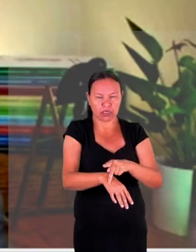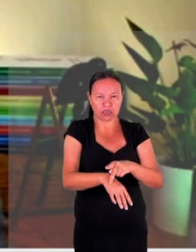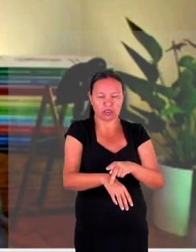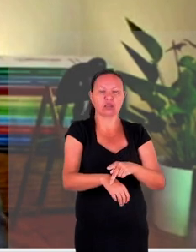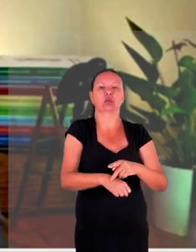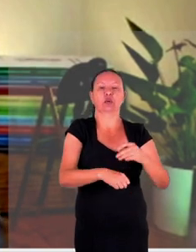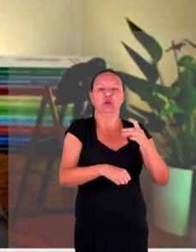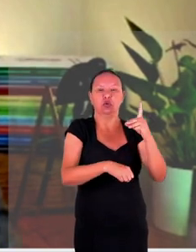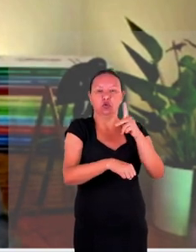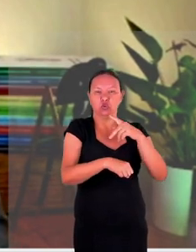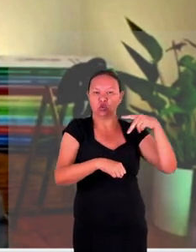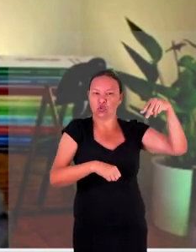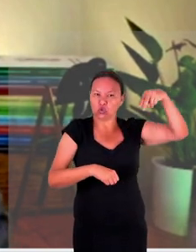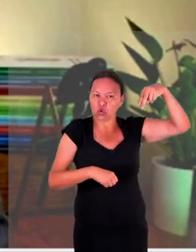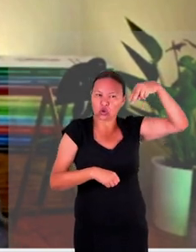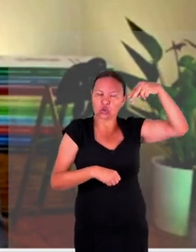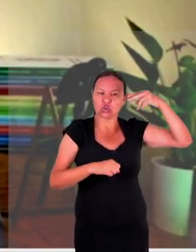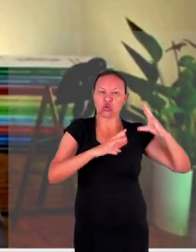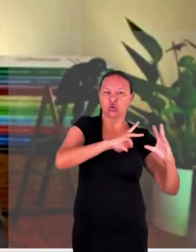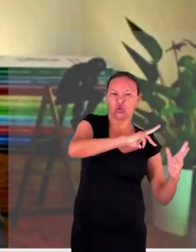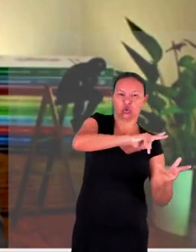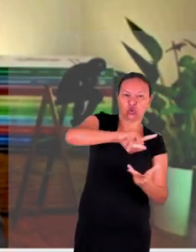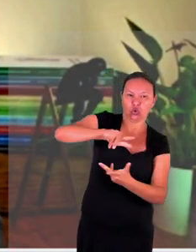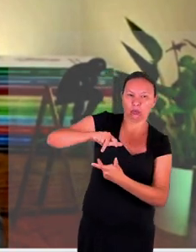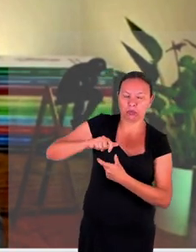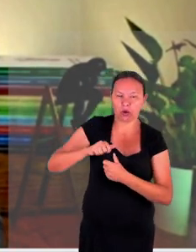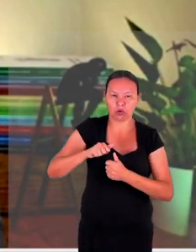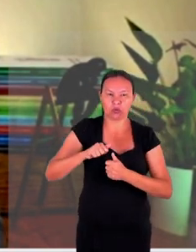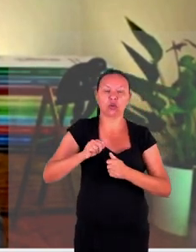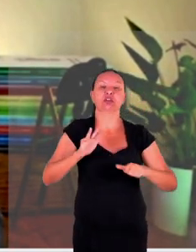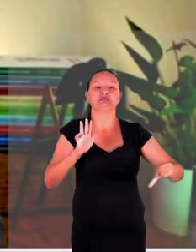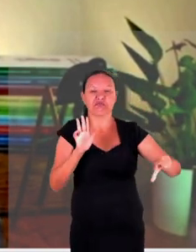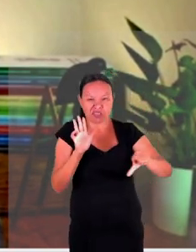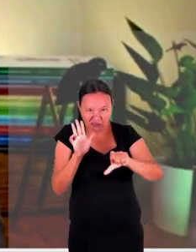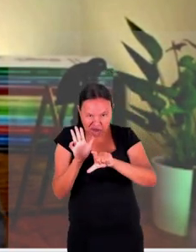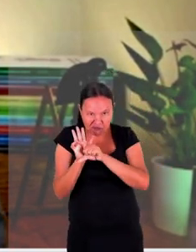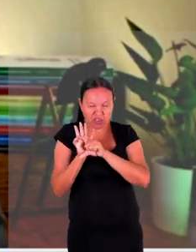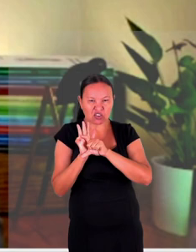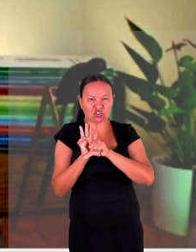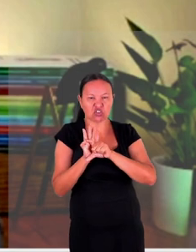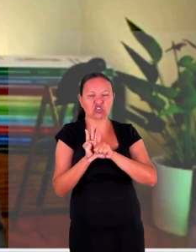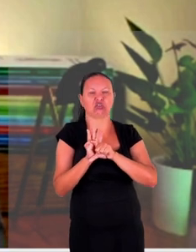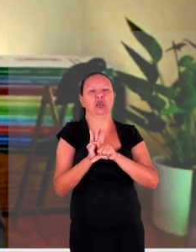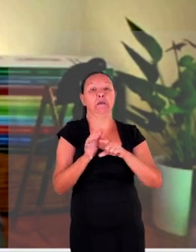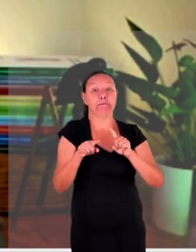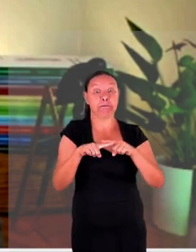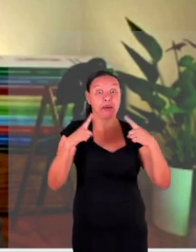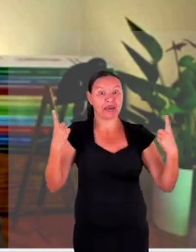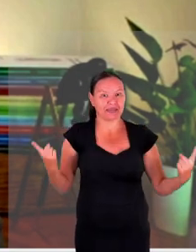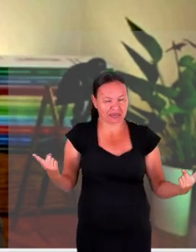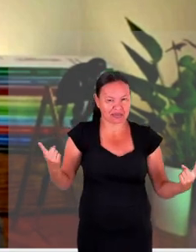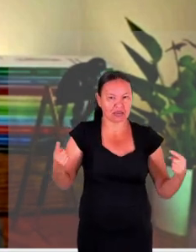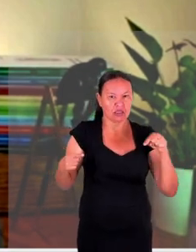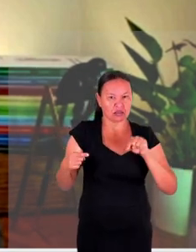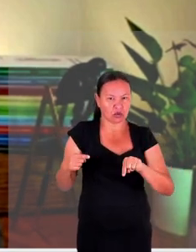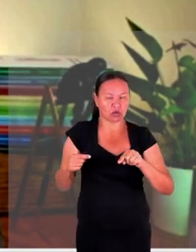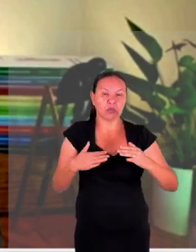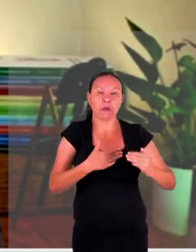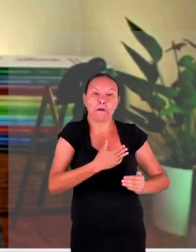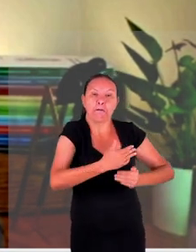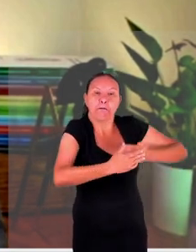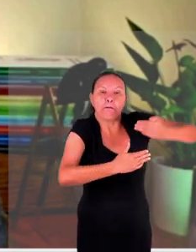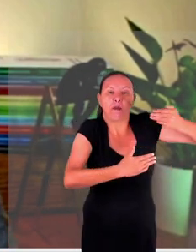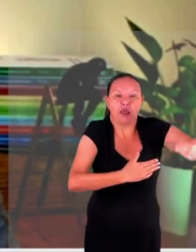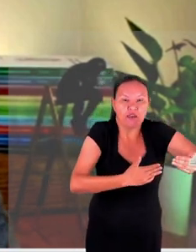global que defendem bastante os direitos humanos mas tem alguns pontos que levam a uma posição